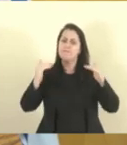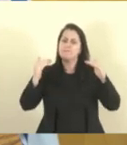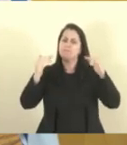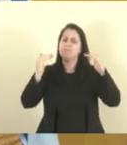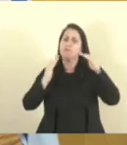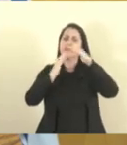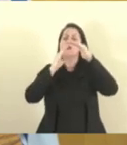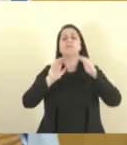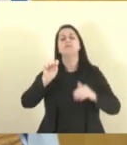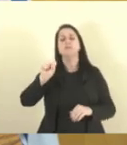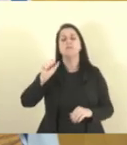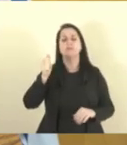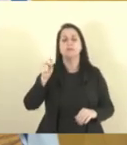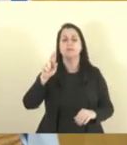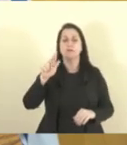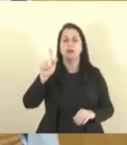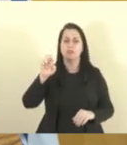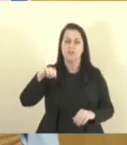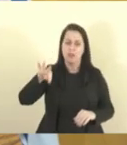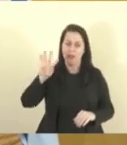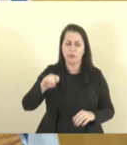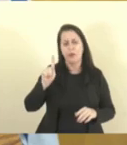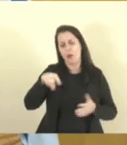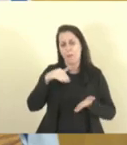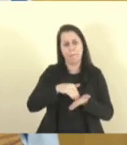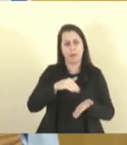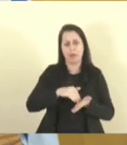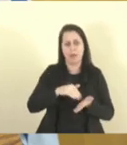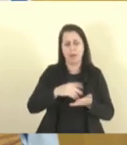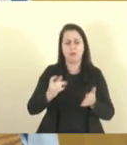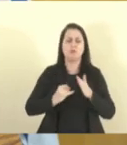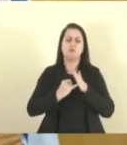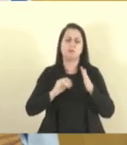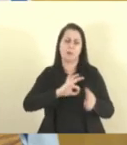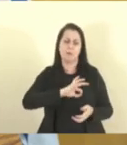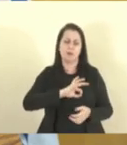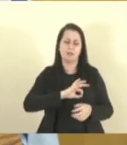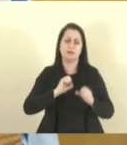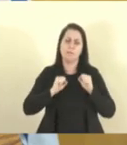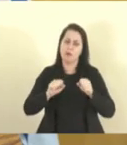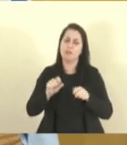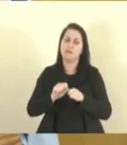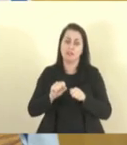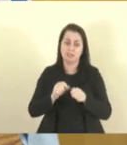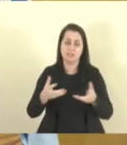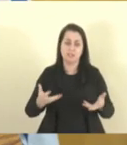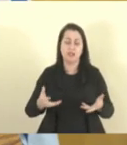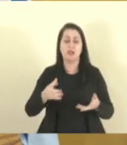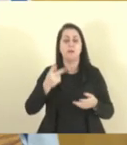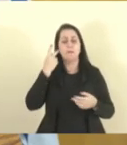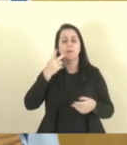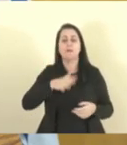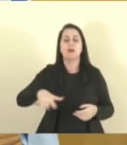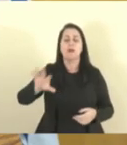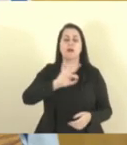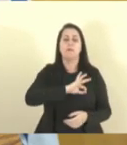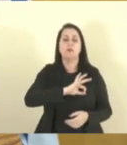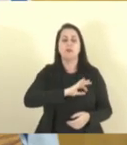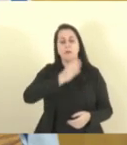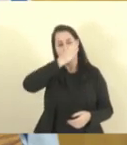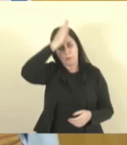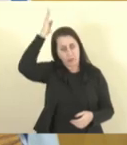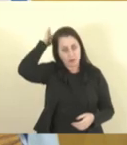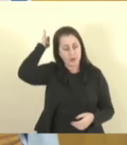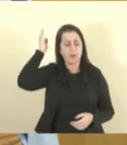graduação de sargento. É o mínimo que a instituição Polícia Militar pode fazer para os policiais militares, os bombeiros